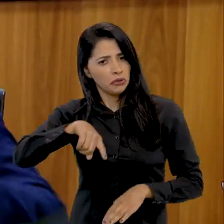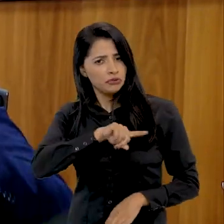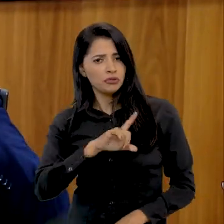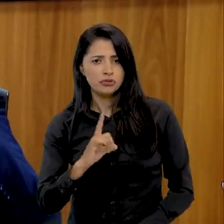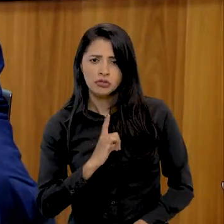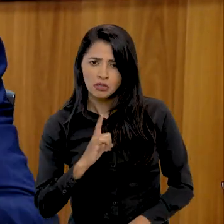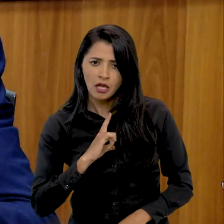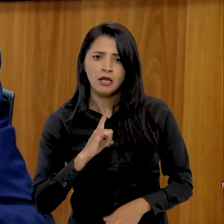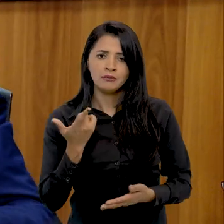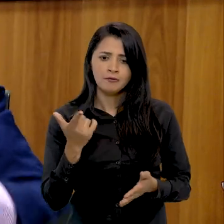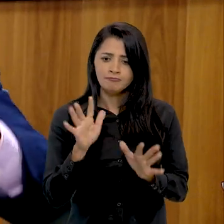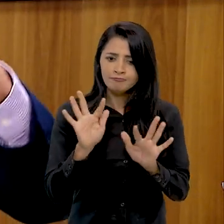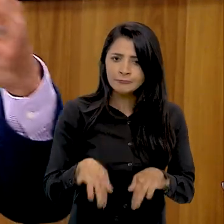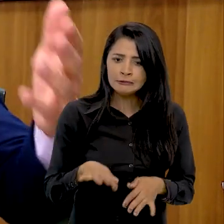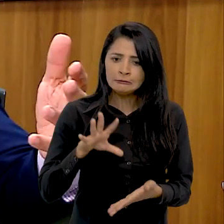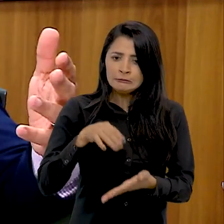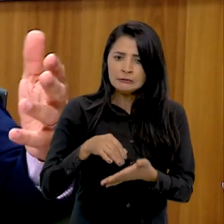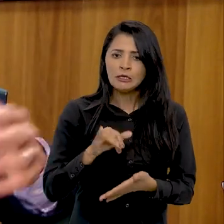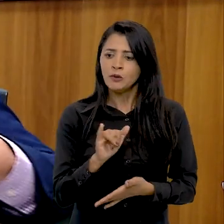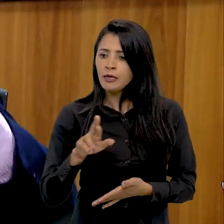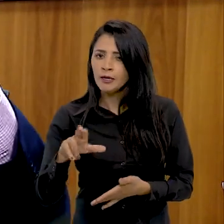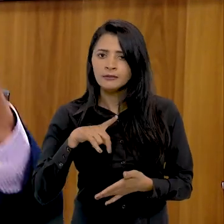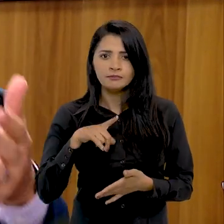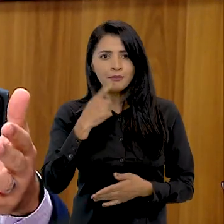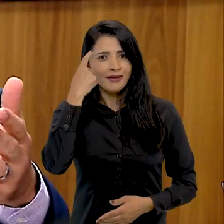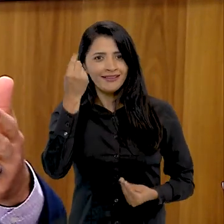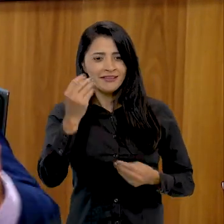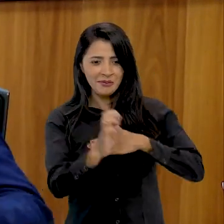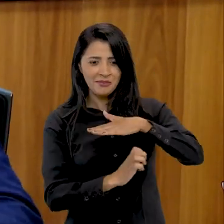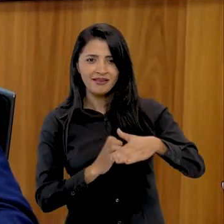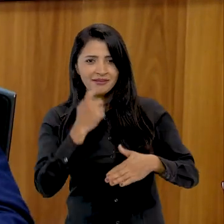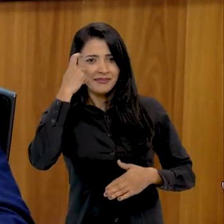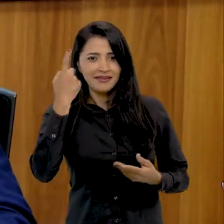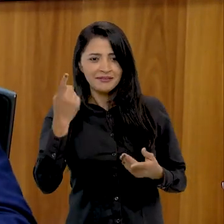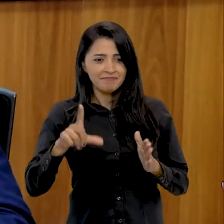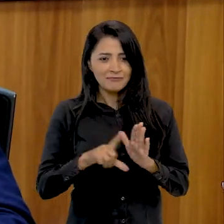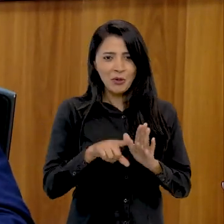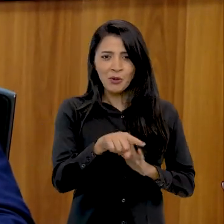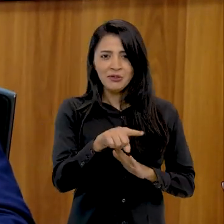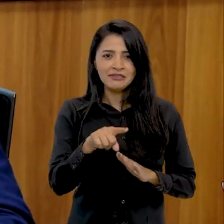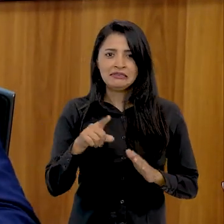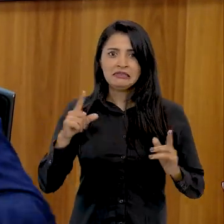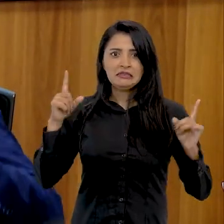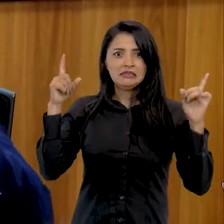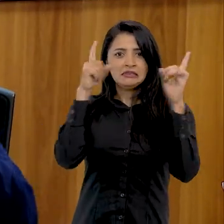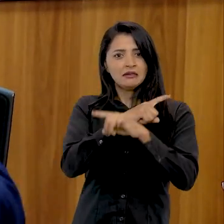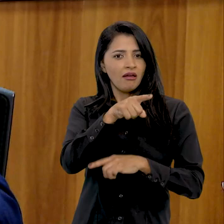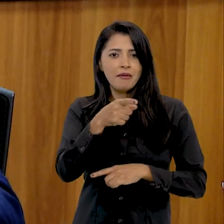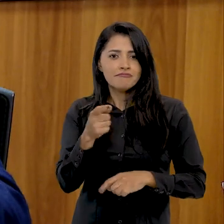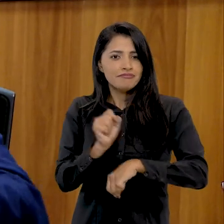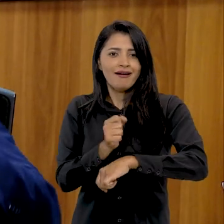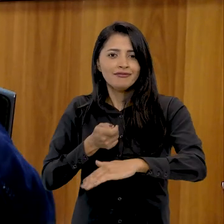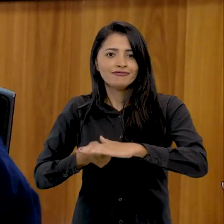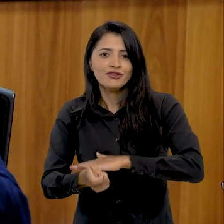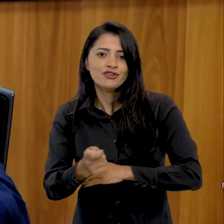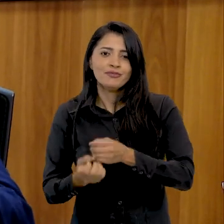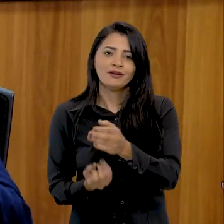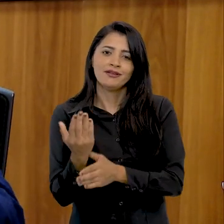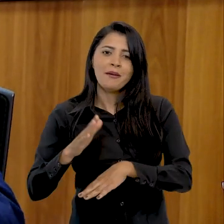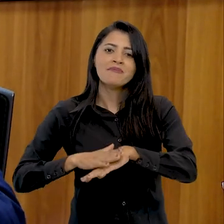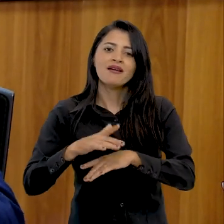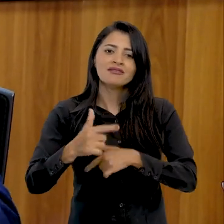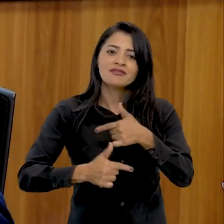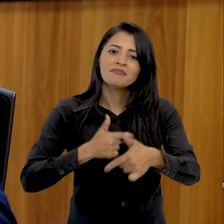tem ali para fechar o imposto de renda. Imagina, às vezes, uma empresa, um comércio. Isso, às vezes, faz com que as pessoas não invistam em gerar mais